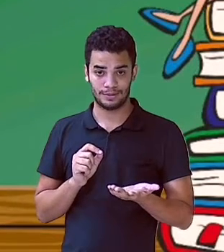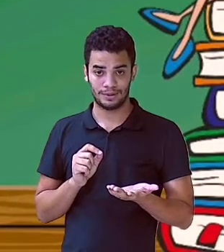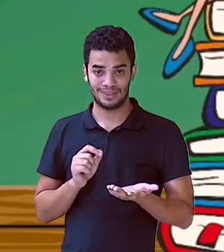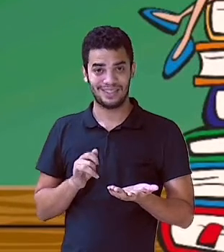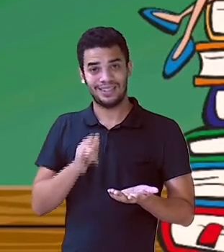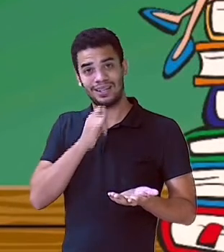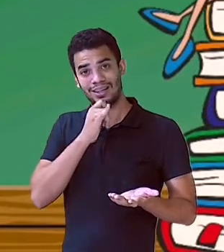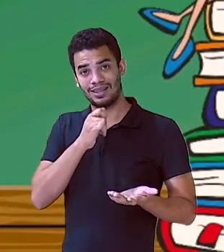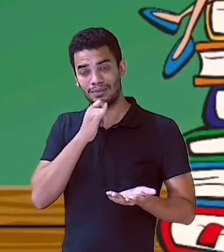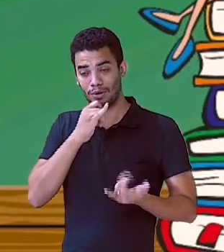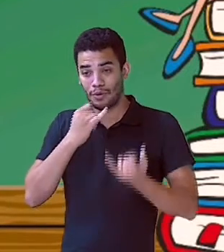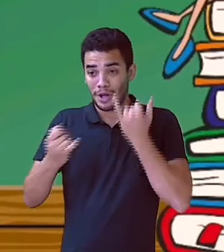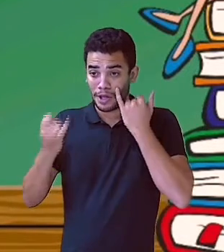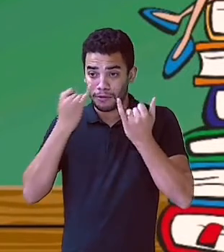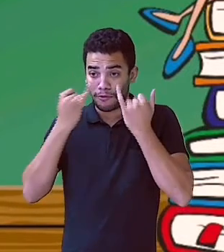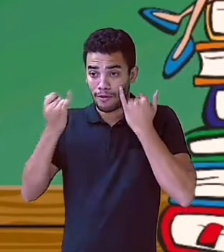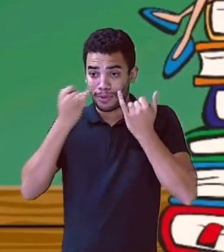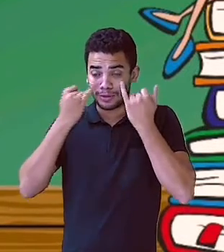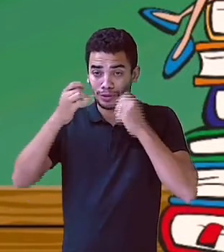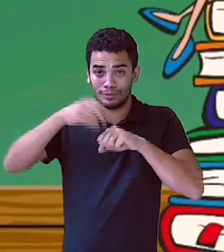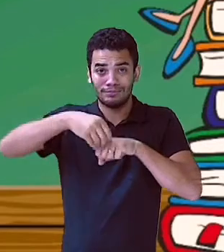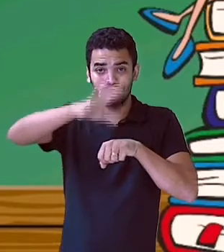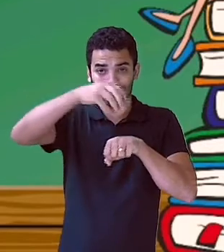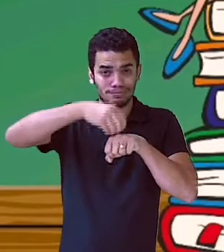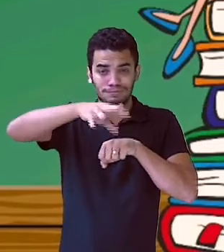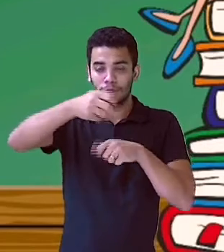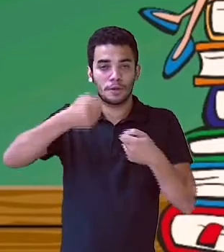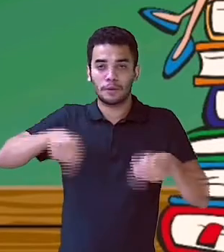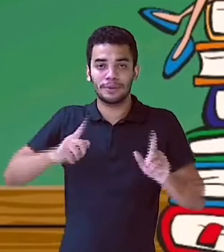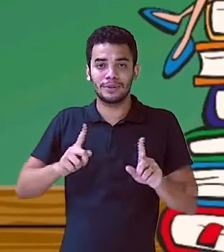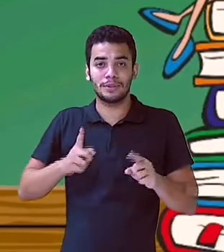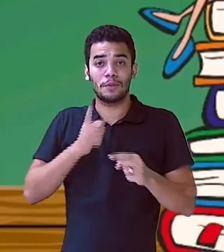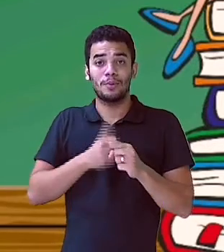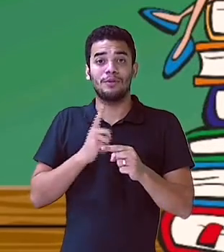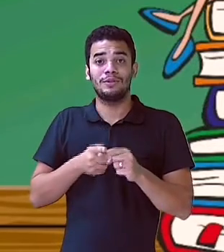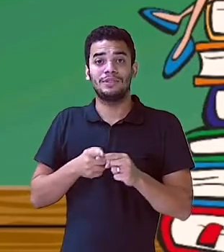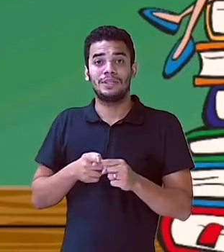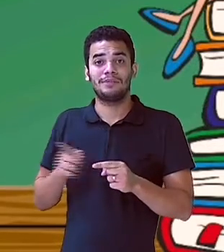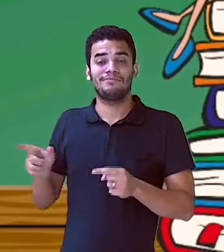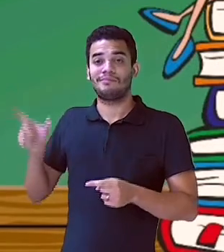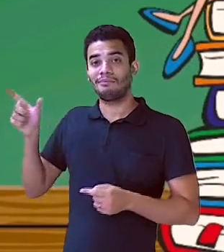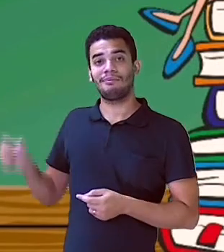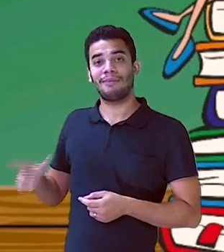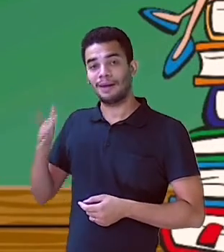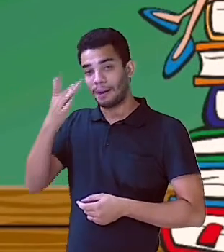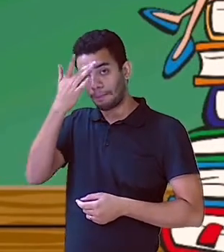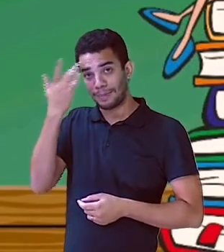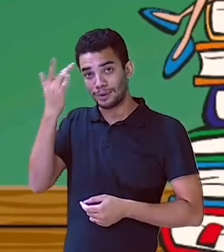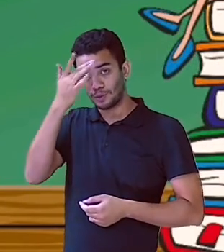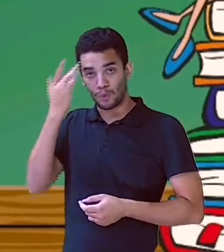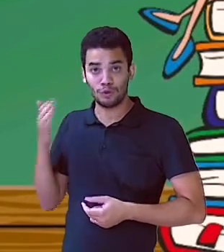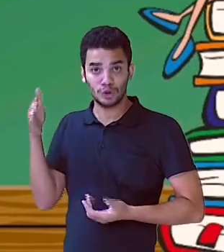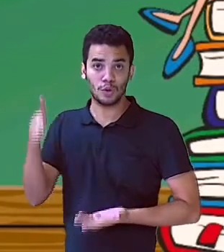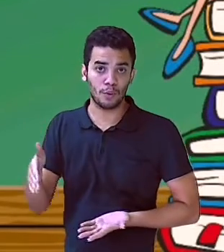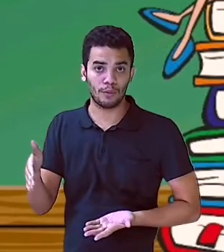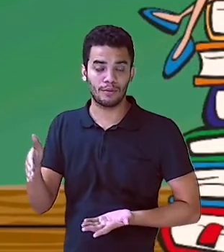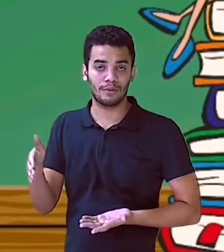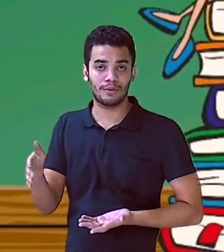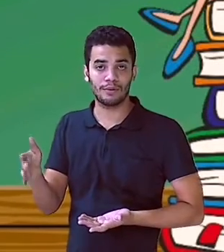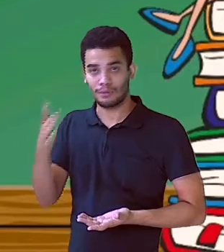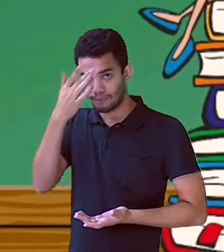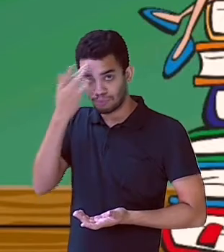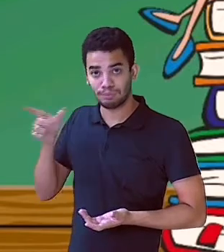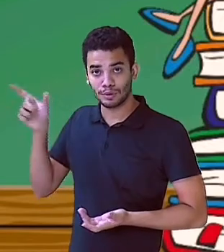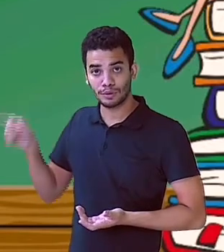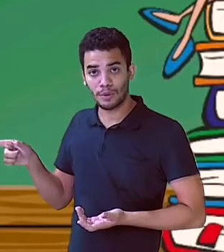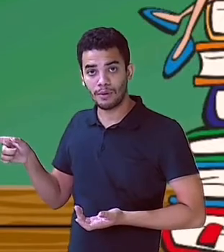dar mais informações pra você compreender. Você já entendeu, né? A pessoa chegou, chegou. A pessoa morreu, não é